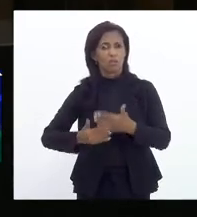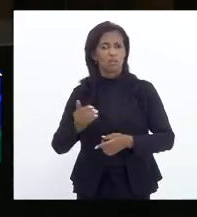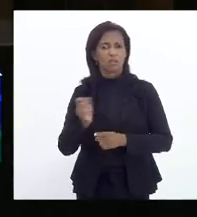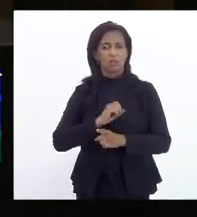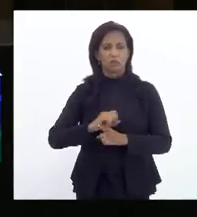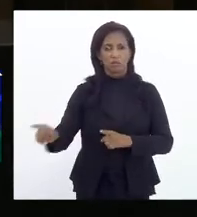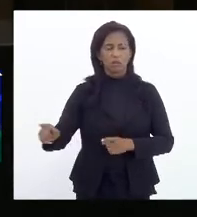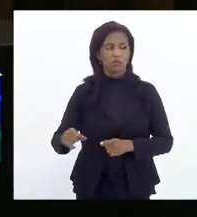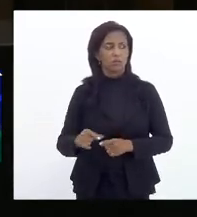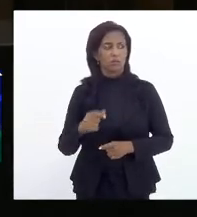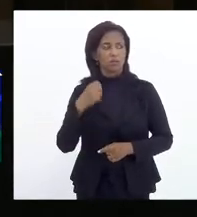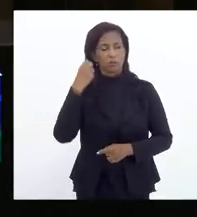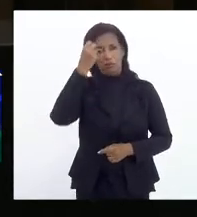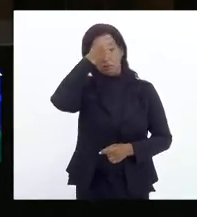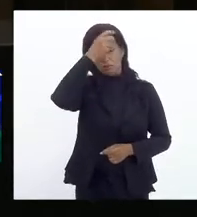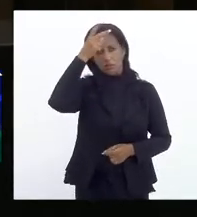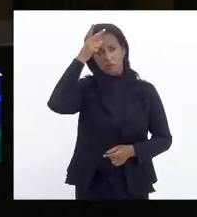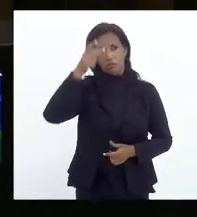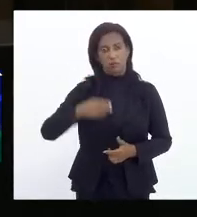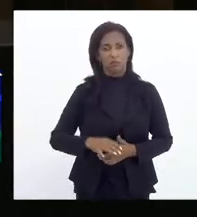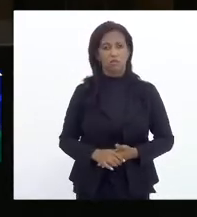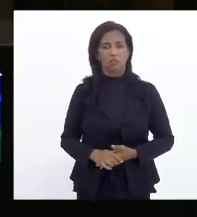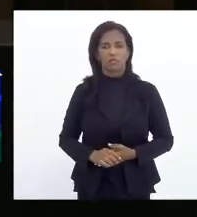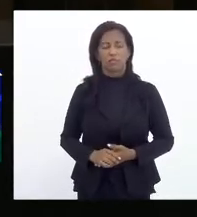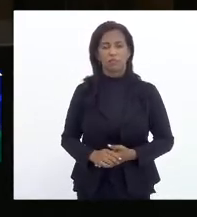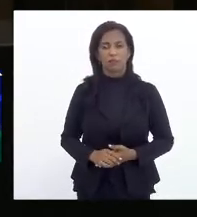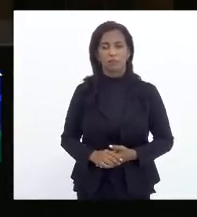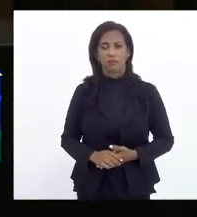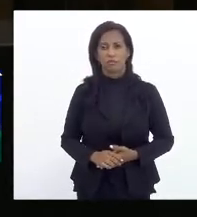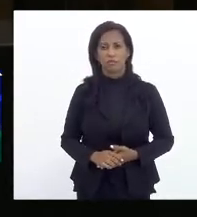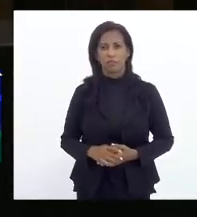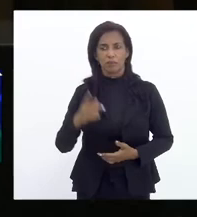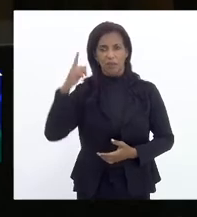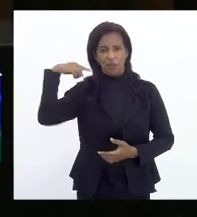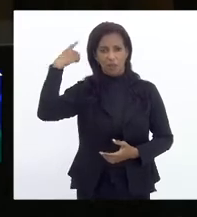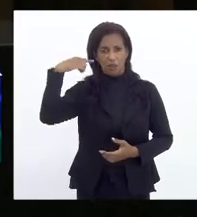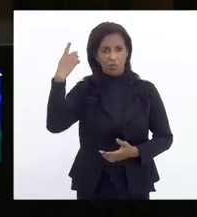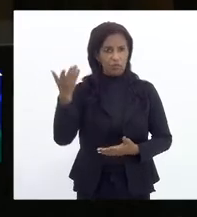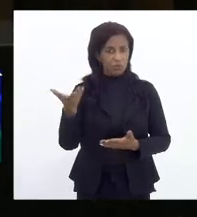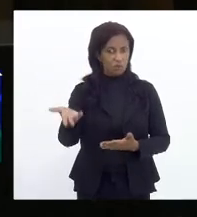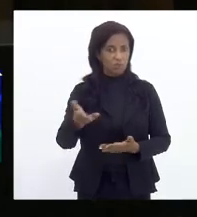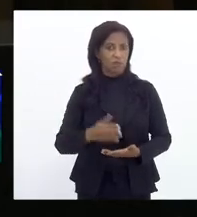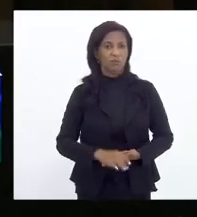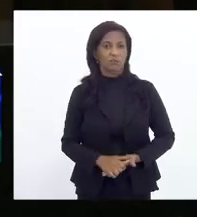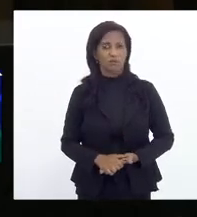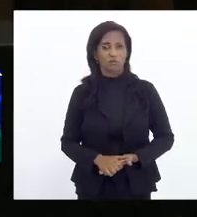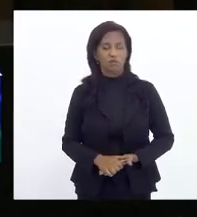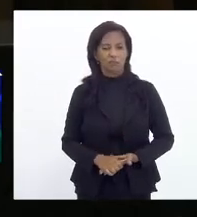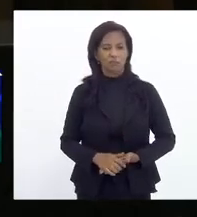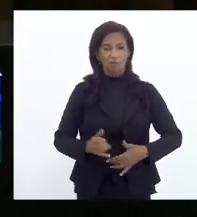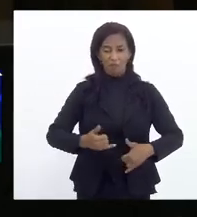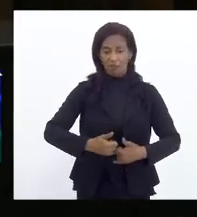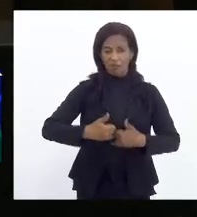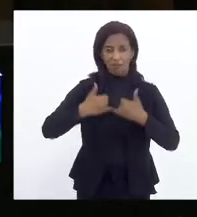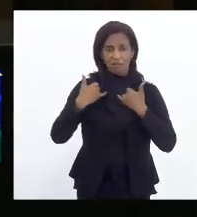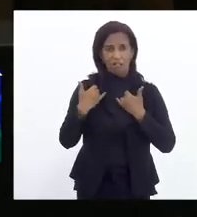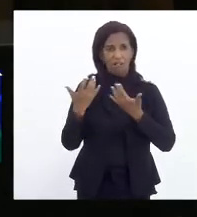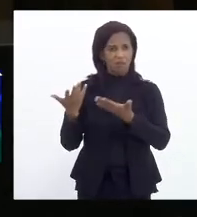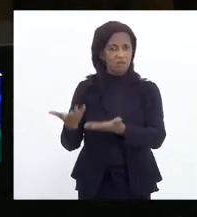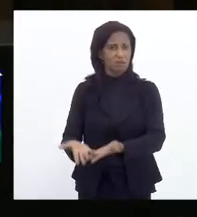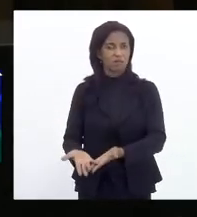impeachment do Eduardo Paes. A loucura dele, a vaidade dele,